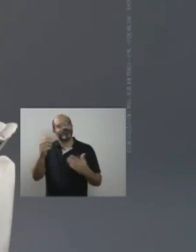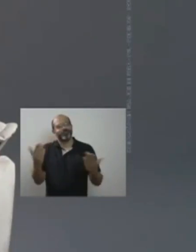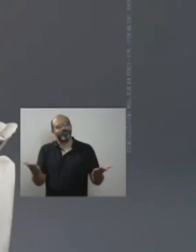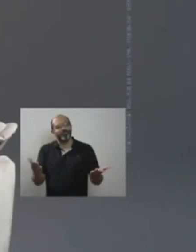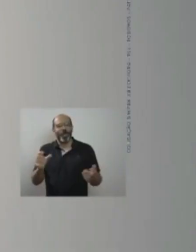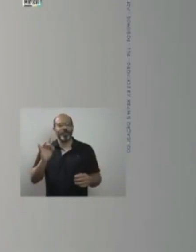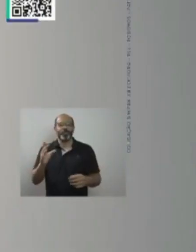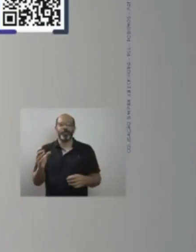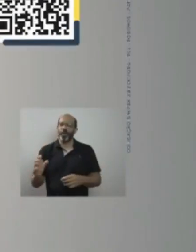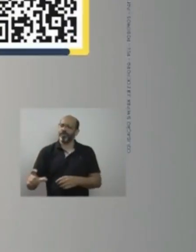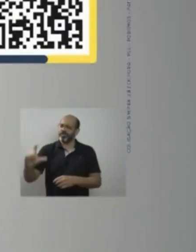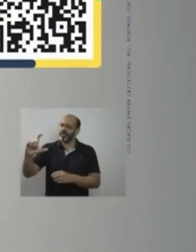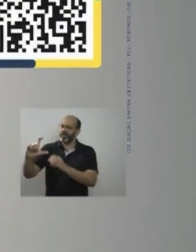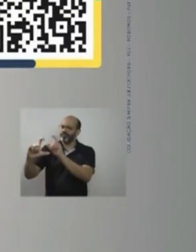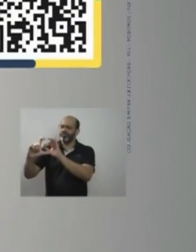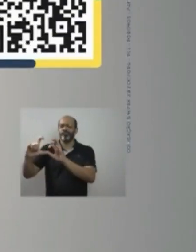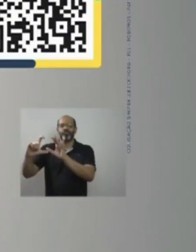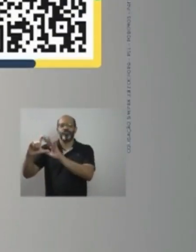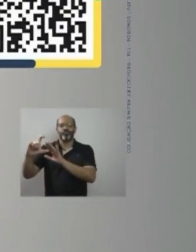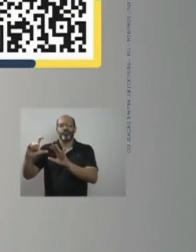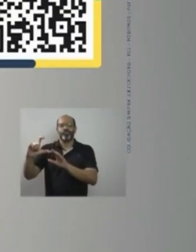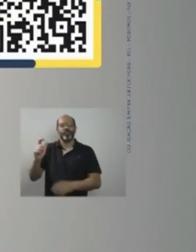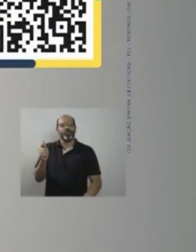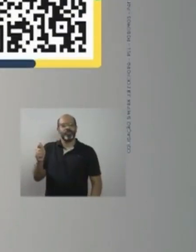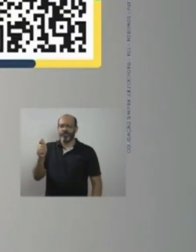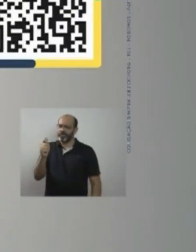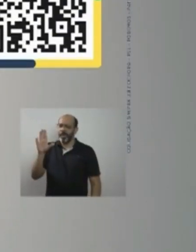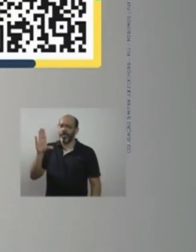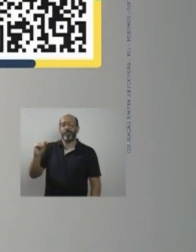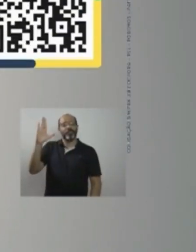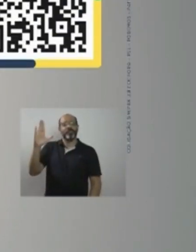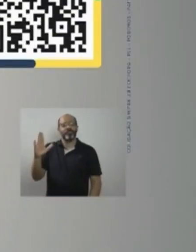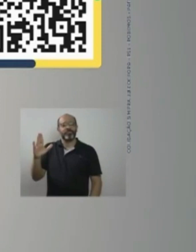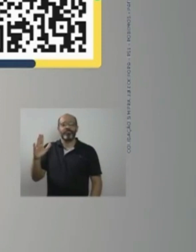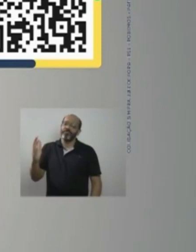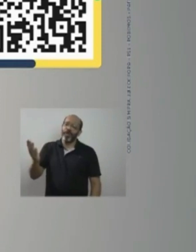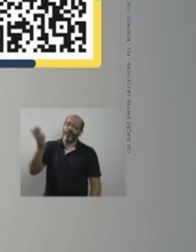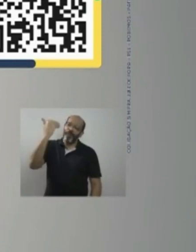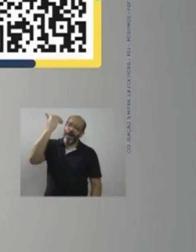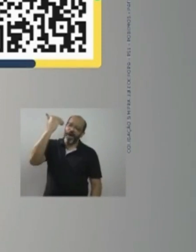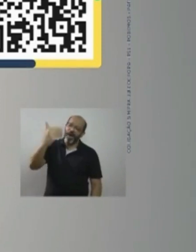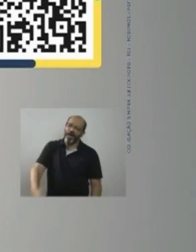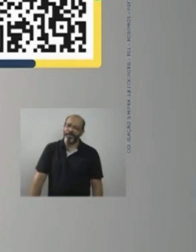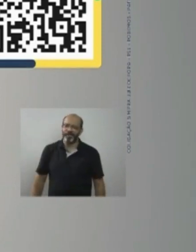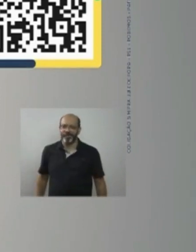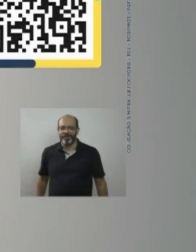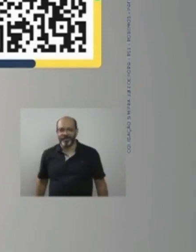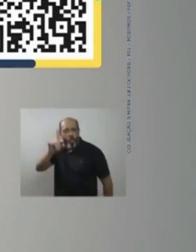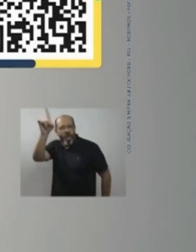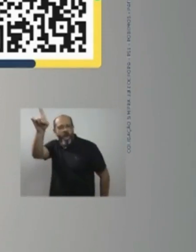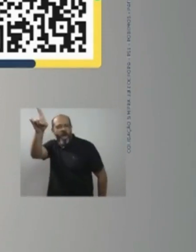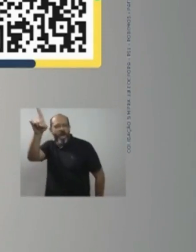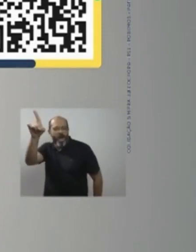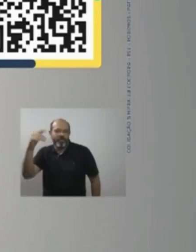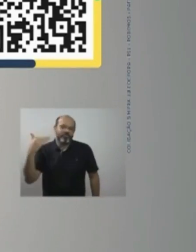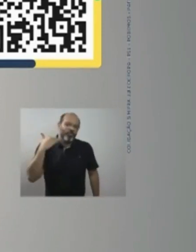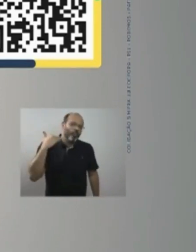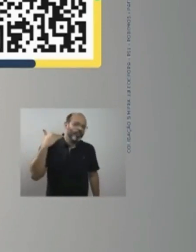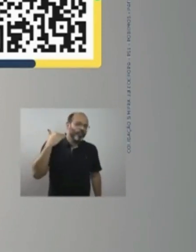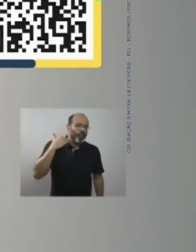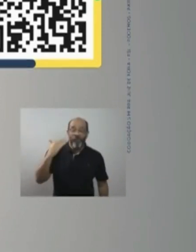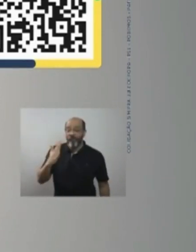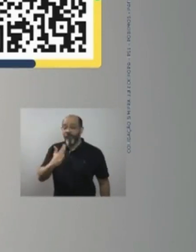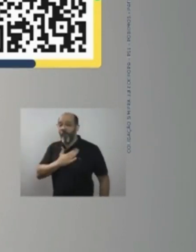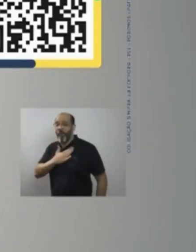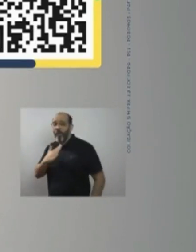pela minha família. Quer mais conteúdo da Sheila? Então aponte a câmera do seu celular para o QR Code aqui do lado. E assista ao nosso bate-papo